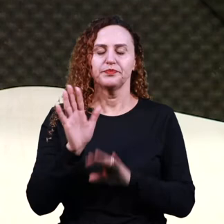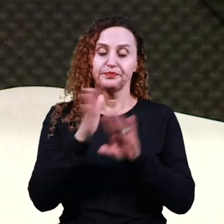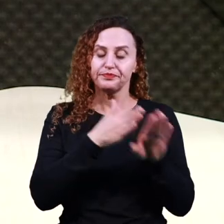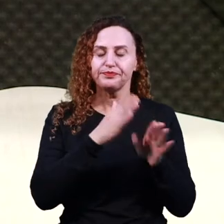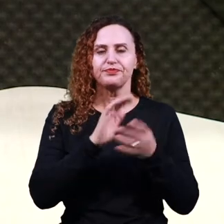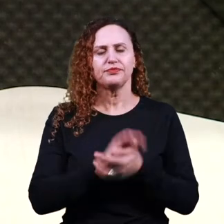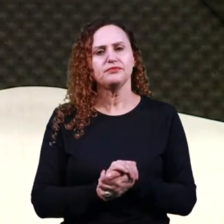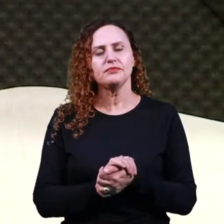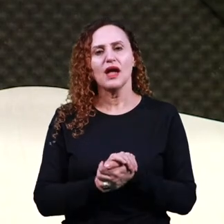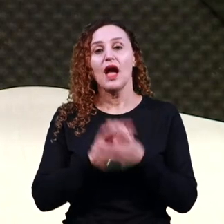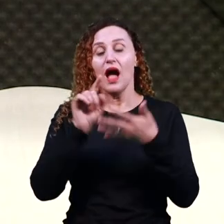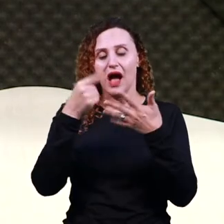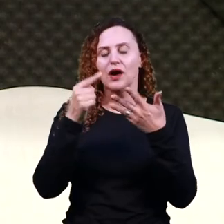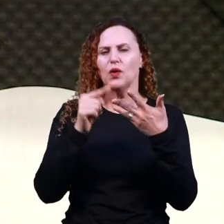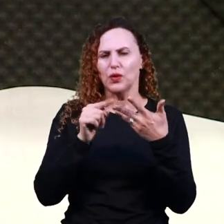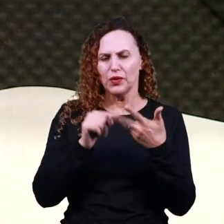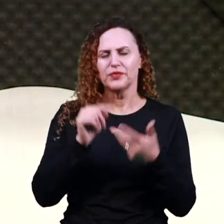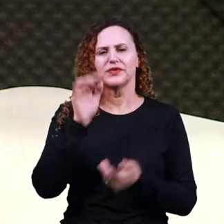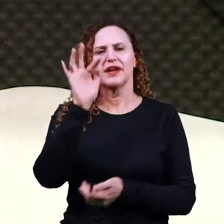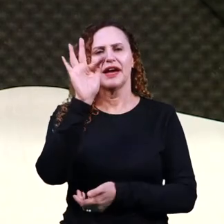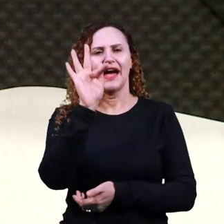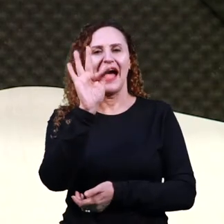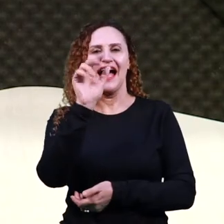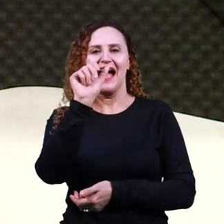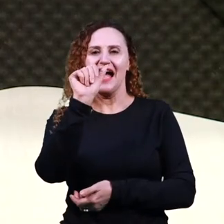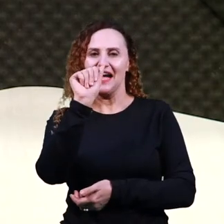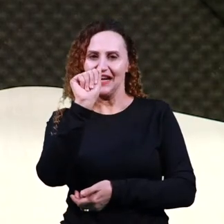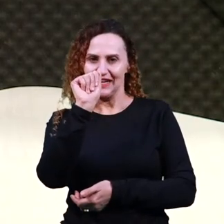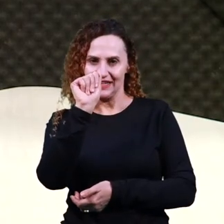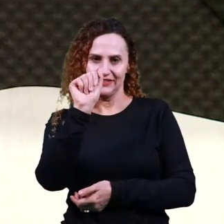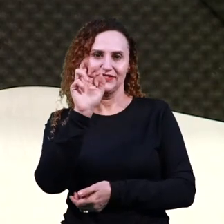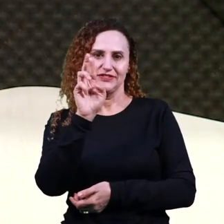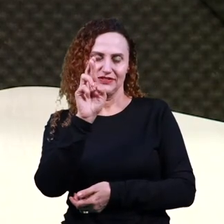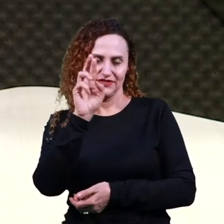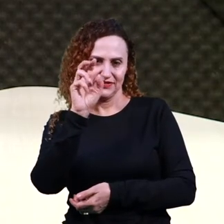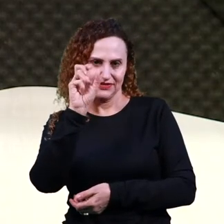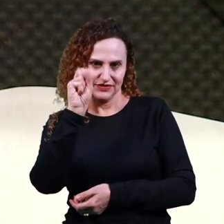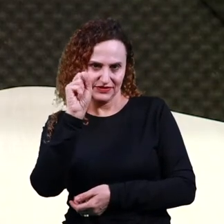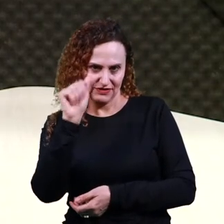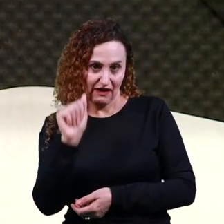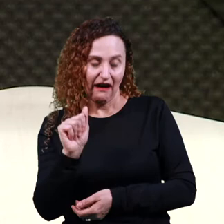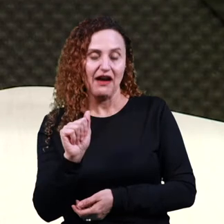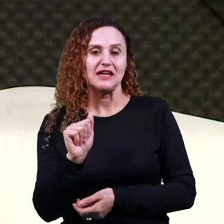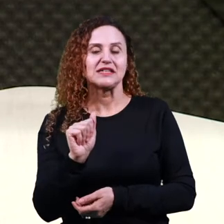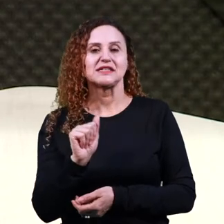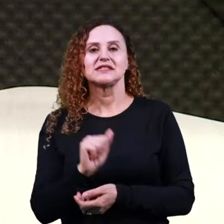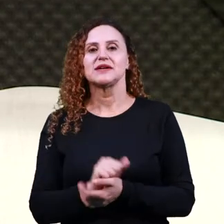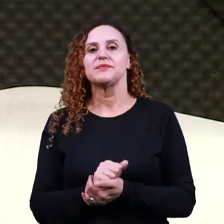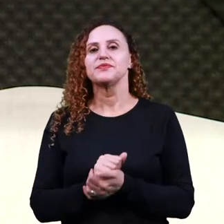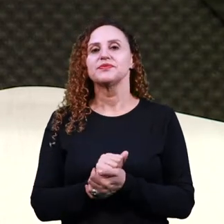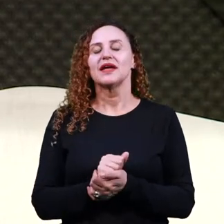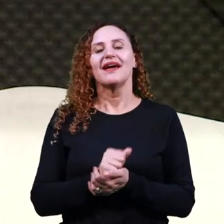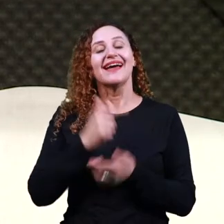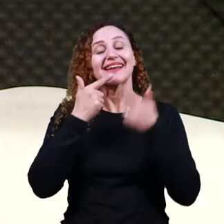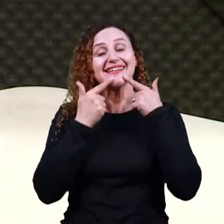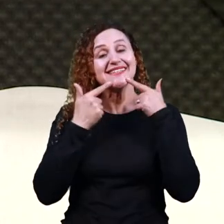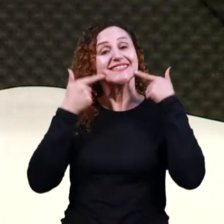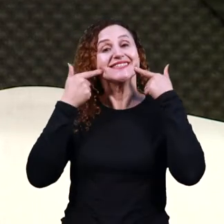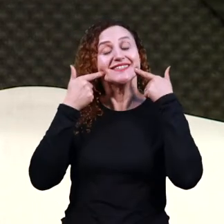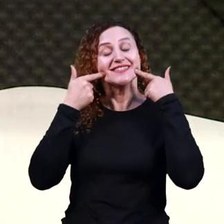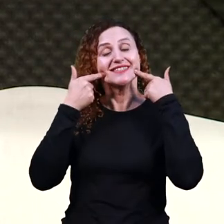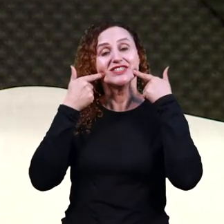Pereira, já é, como eu havia falado, uma peça mais divertida. Sendo assim, ela é considerada,